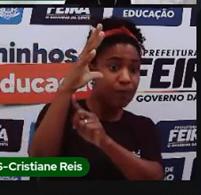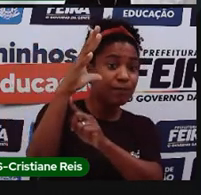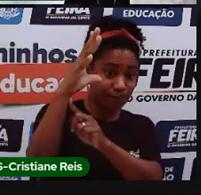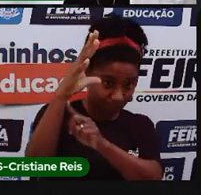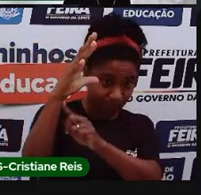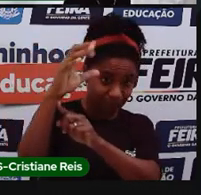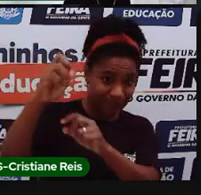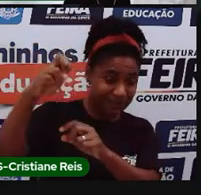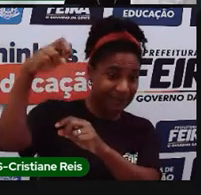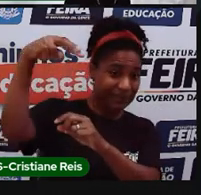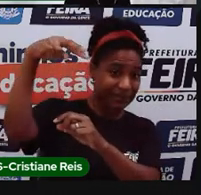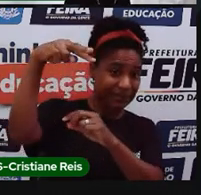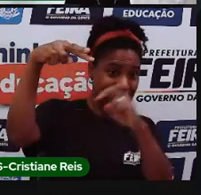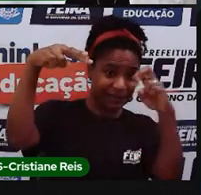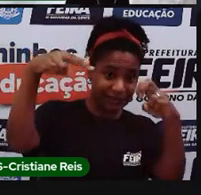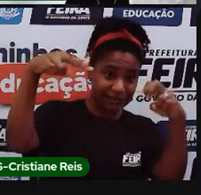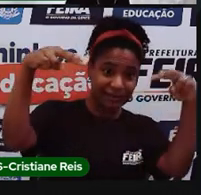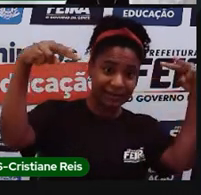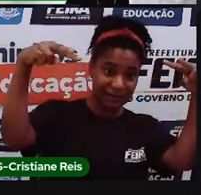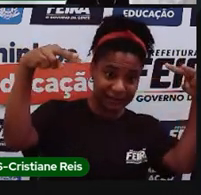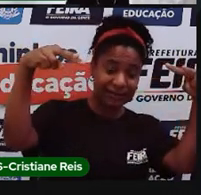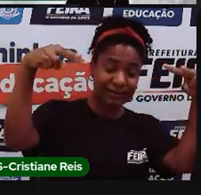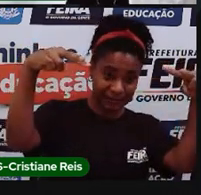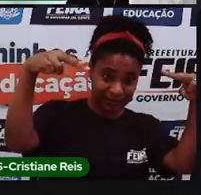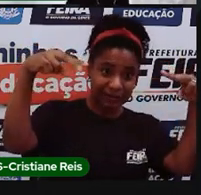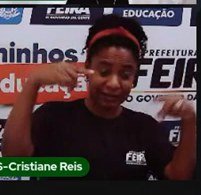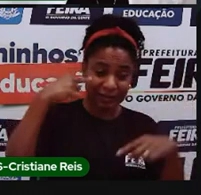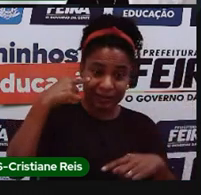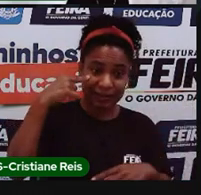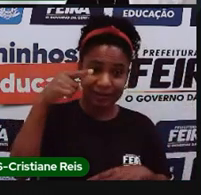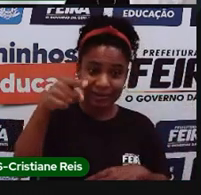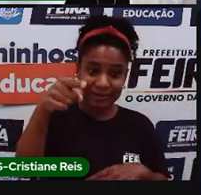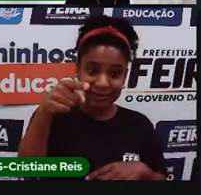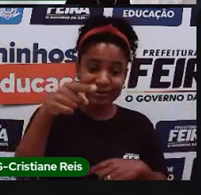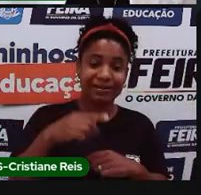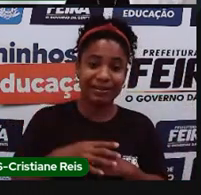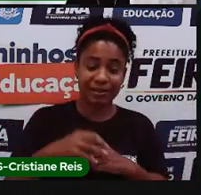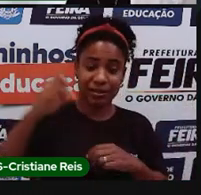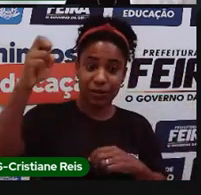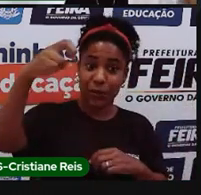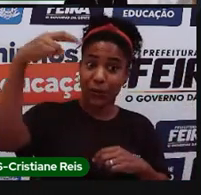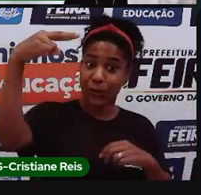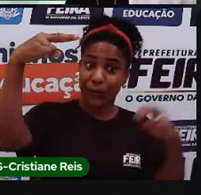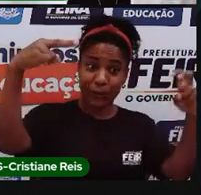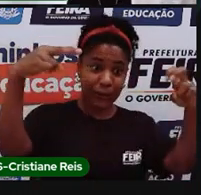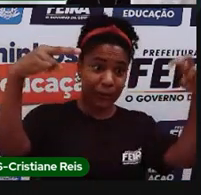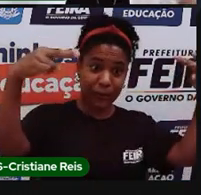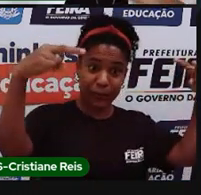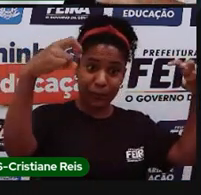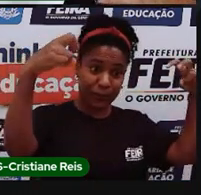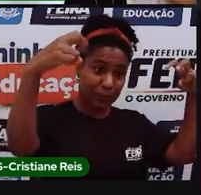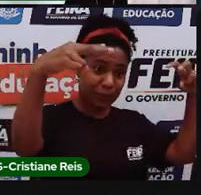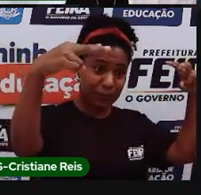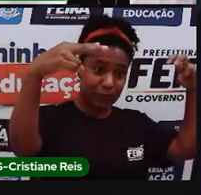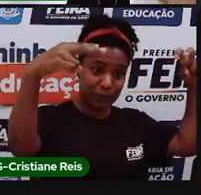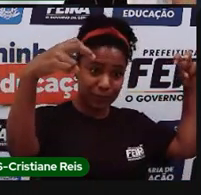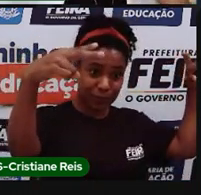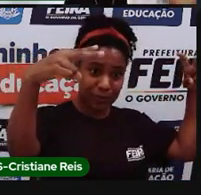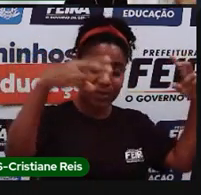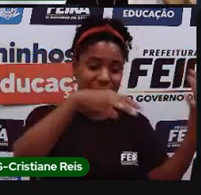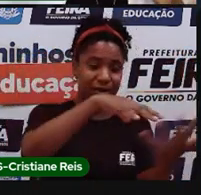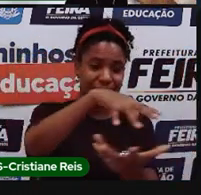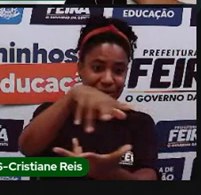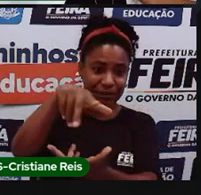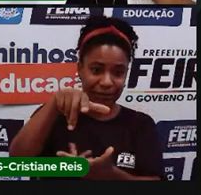que essa envia, né, para os satélites que estão lá no espaço, porque não existe,